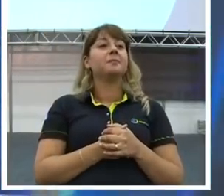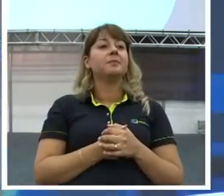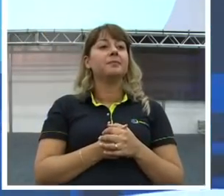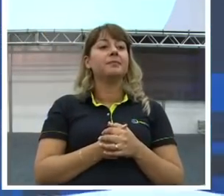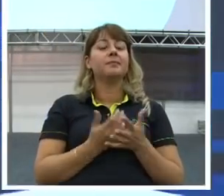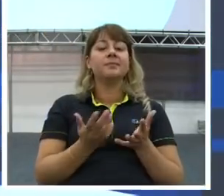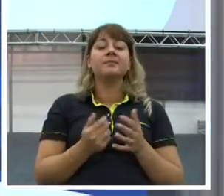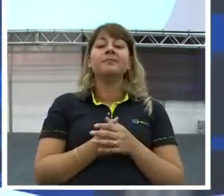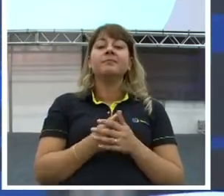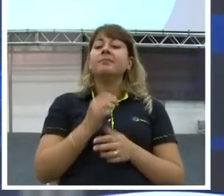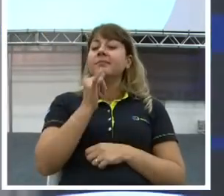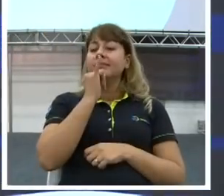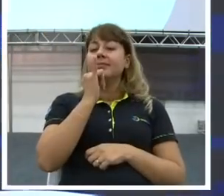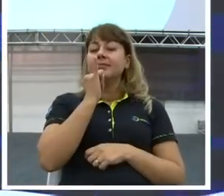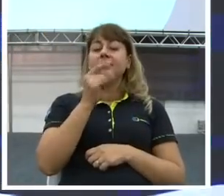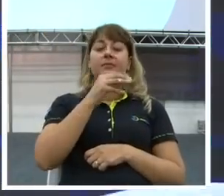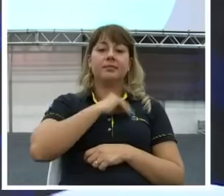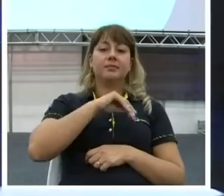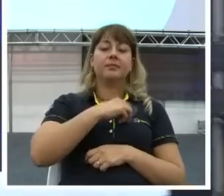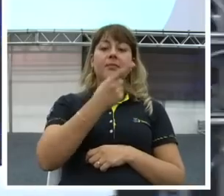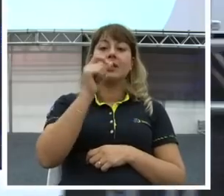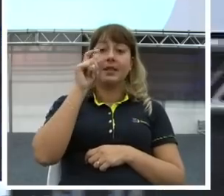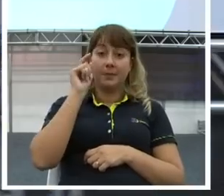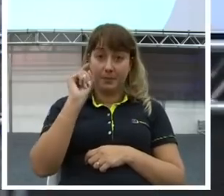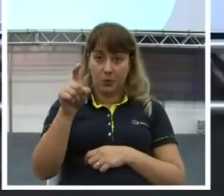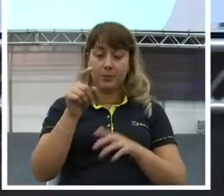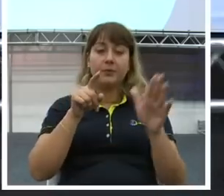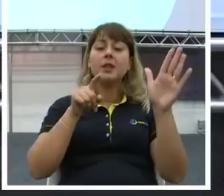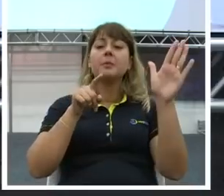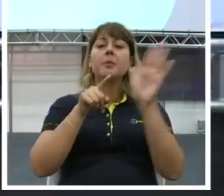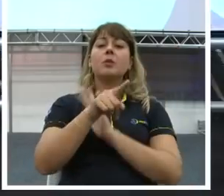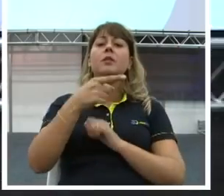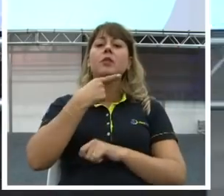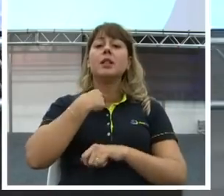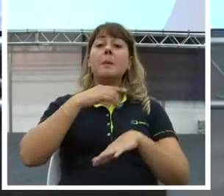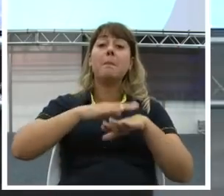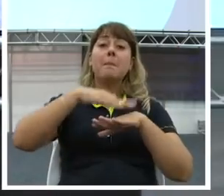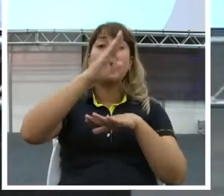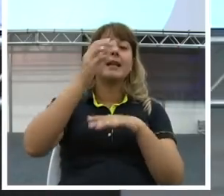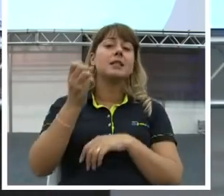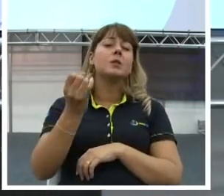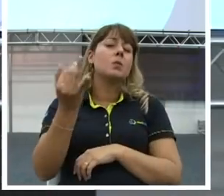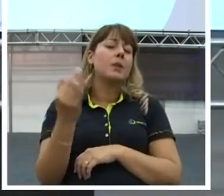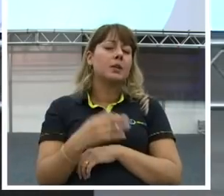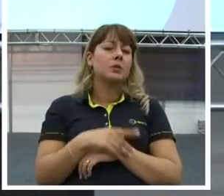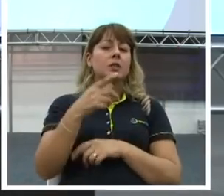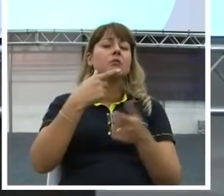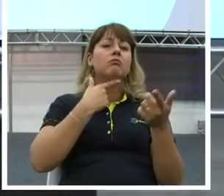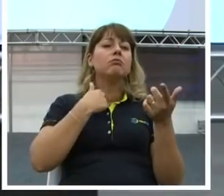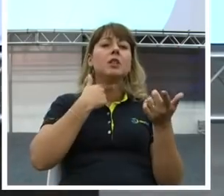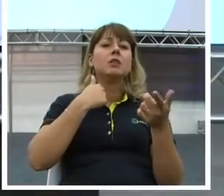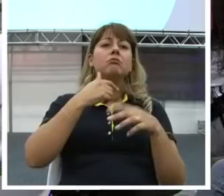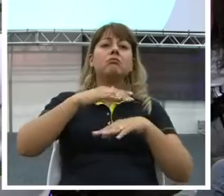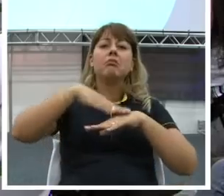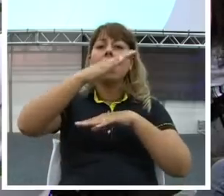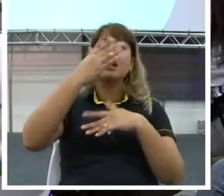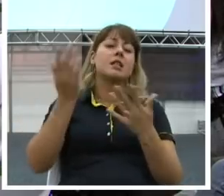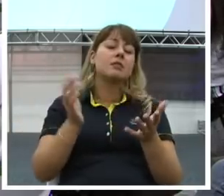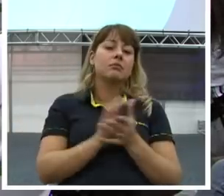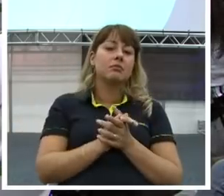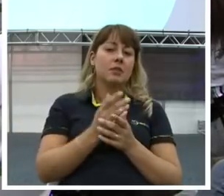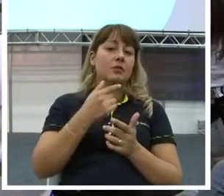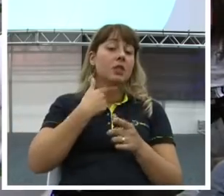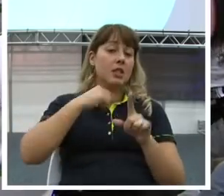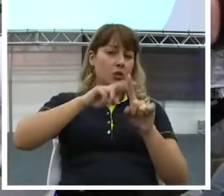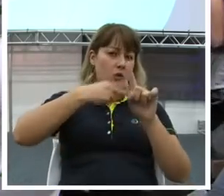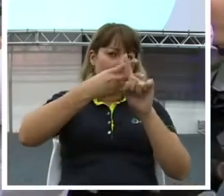Vamos supor que você está ganhando dez mil. Você fala, quanto você quer ganhar mais? Agora imagina quanto você quer ganhar mais. Você quer dobrar